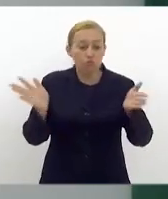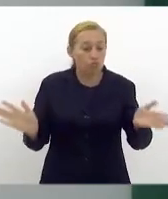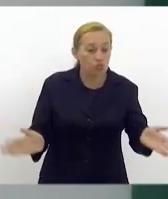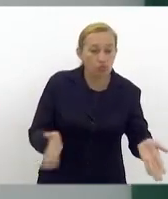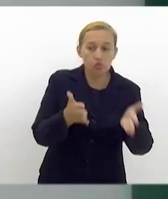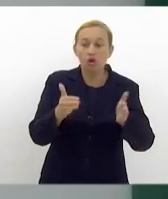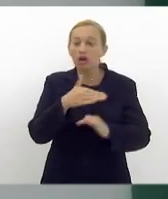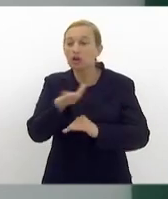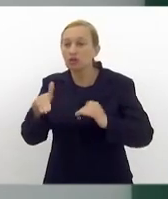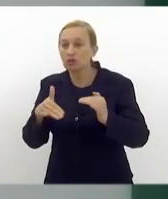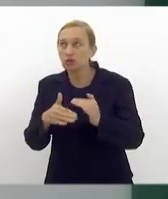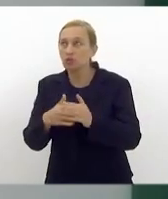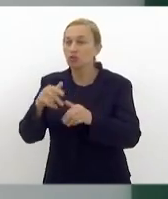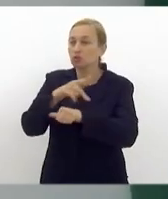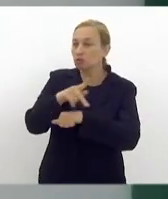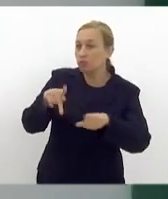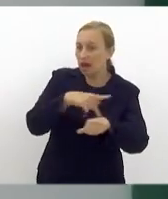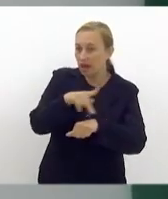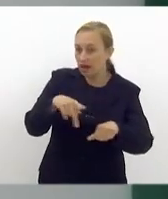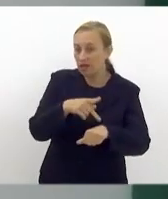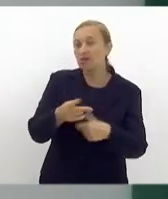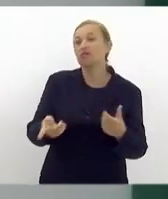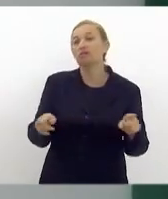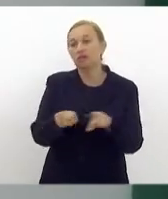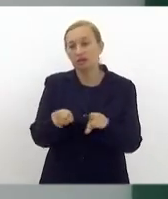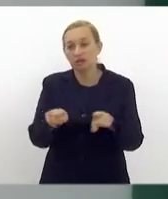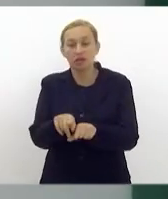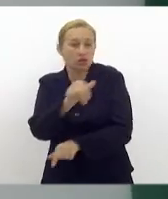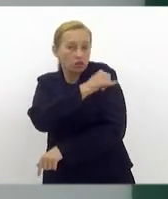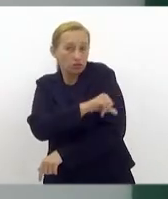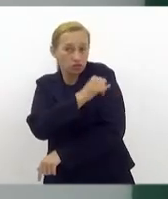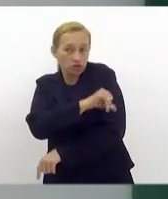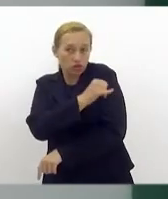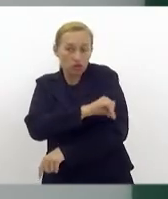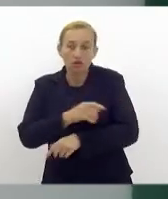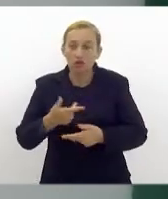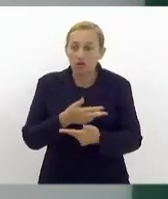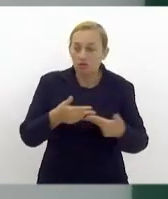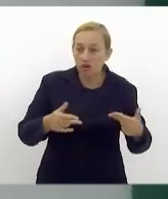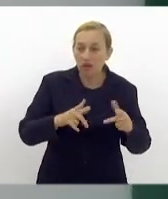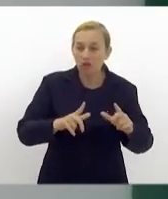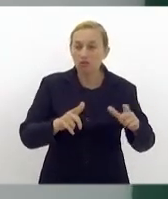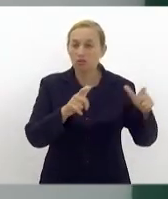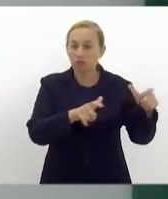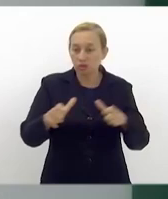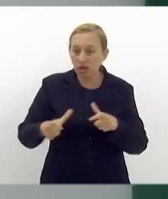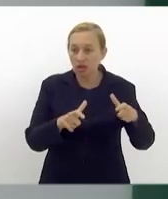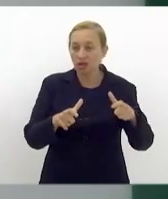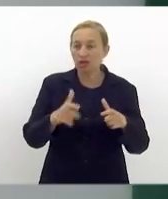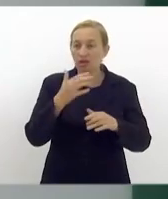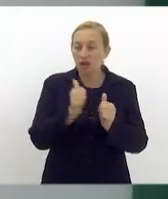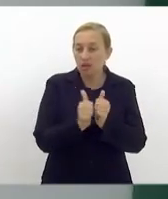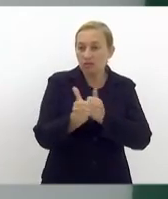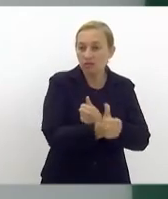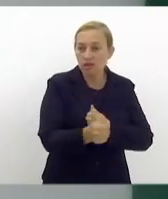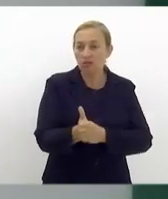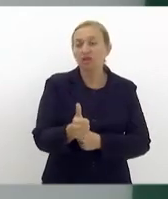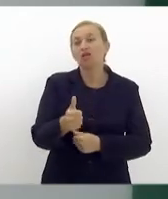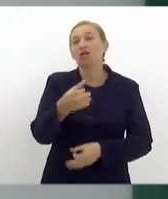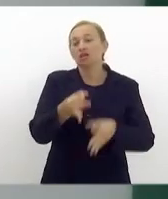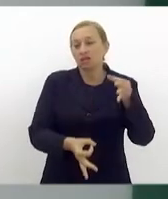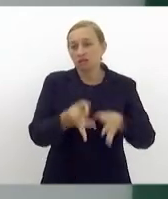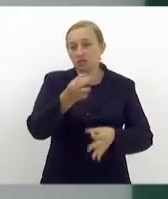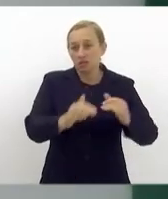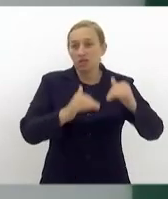todo o país, no Rio de Janeiro. Fizemos vários atos em frente ao Tribunal de Justiça. E eu, Antônia,